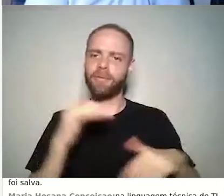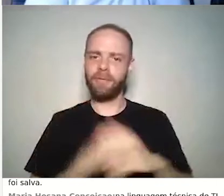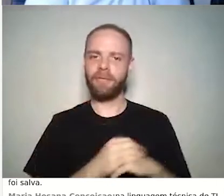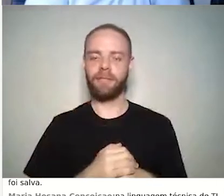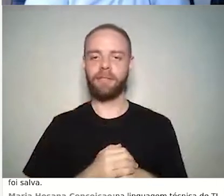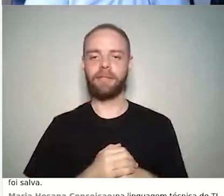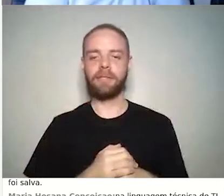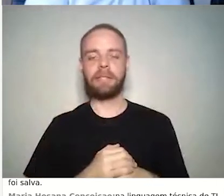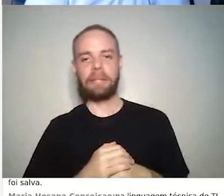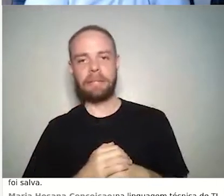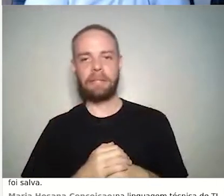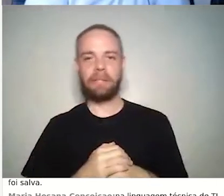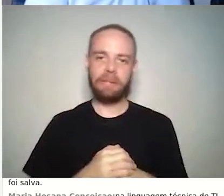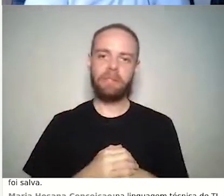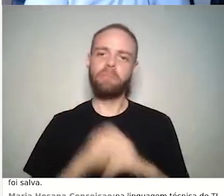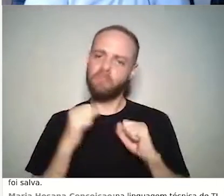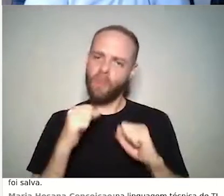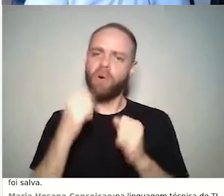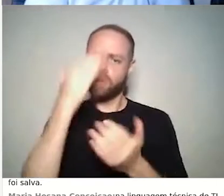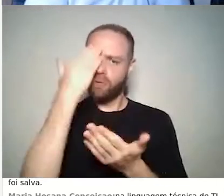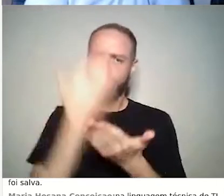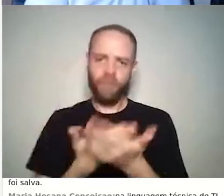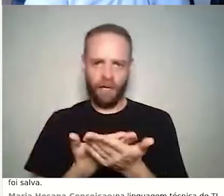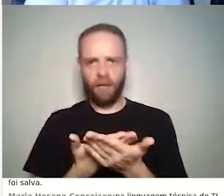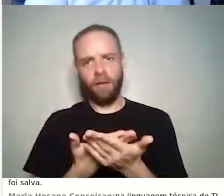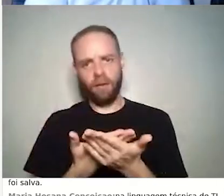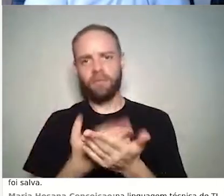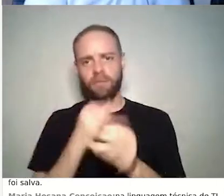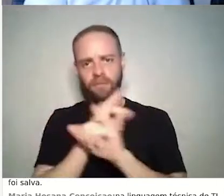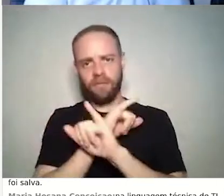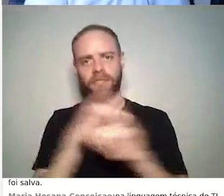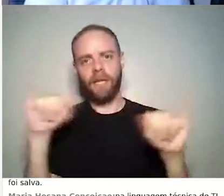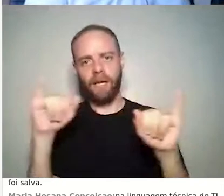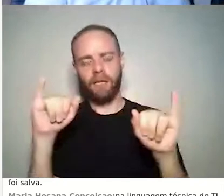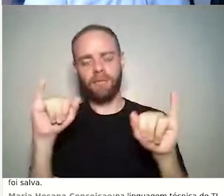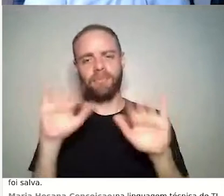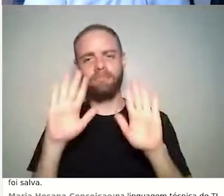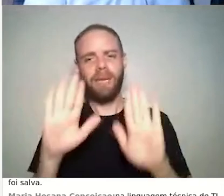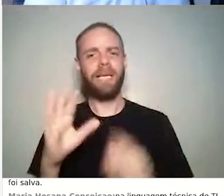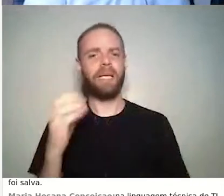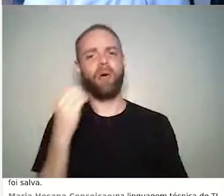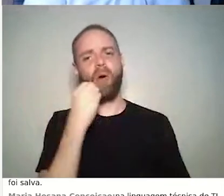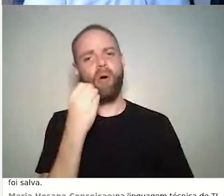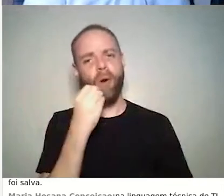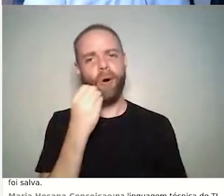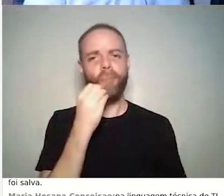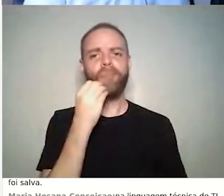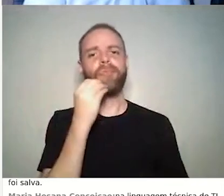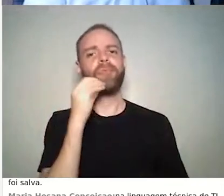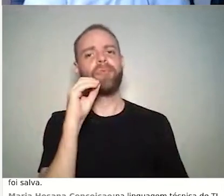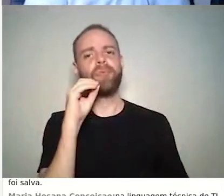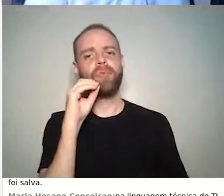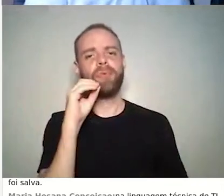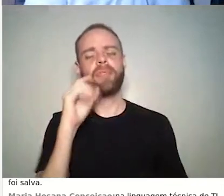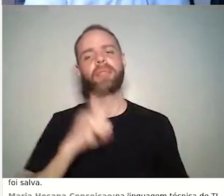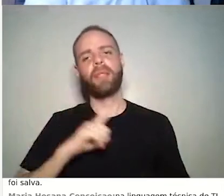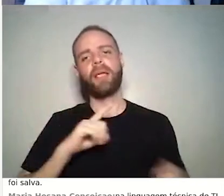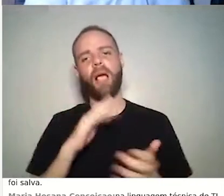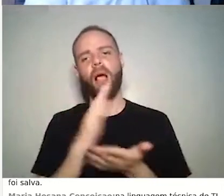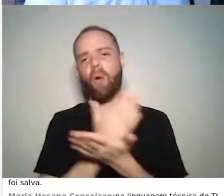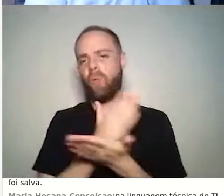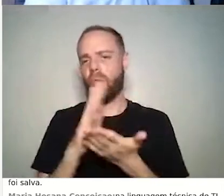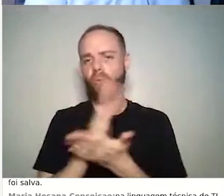pode confiar nesses dados. Obviamente, pode ter algum dado de log que não está